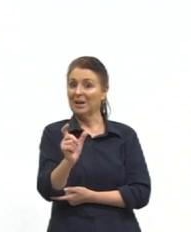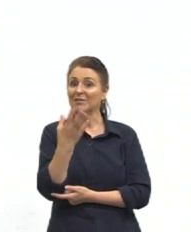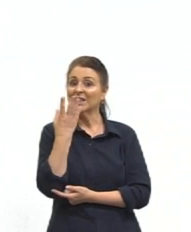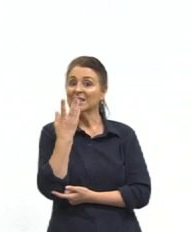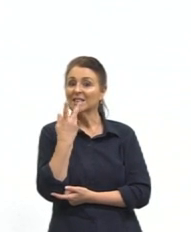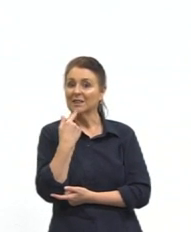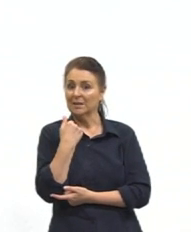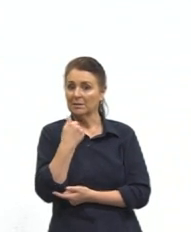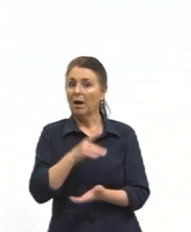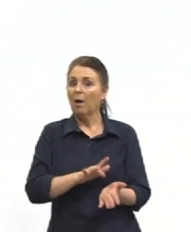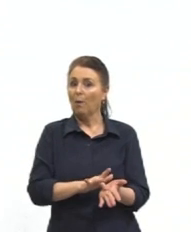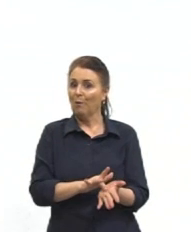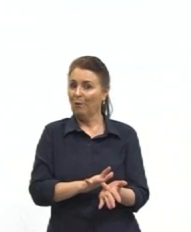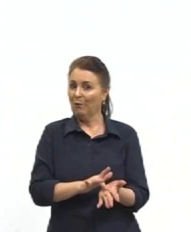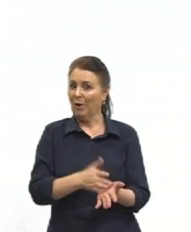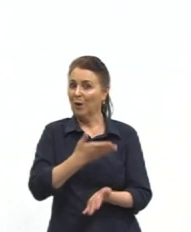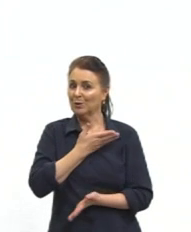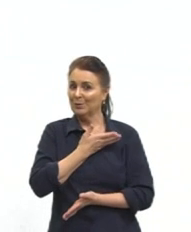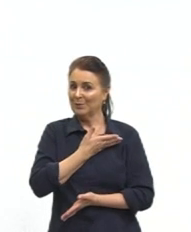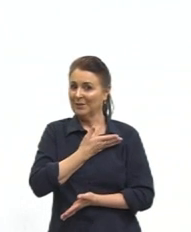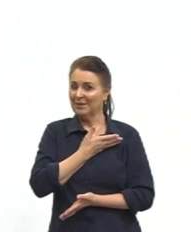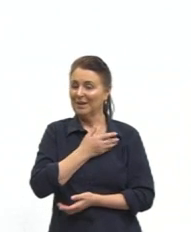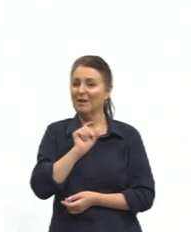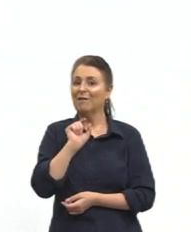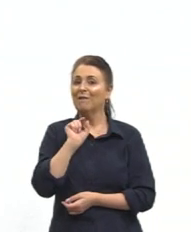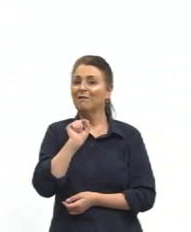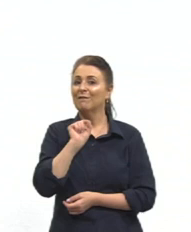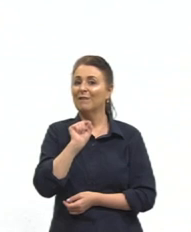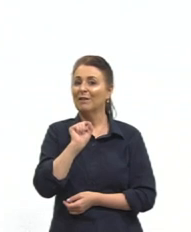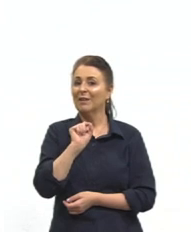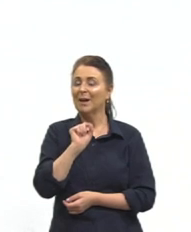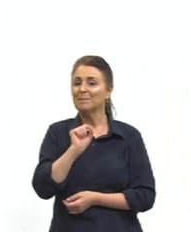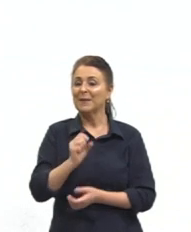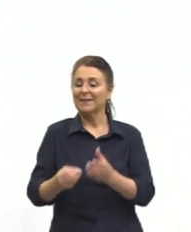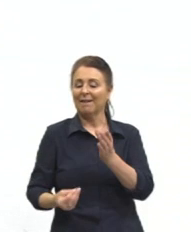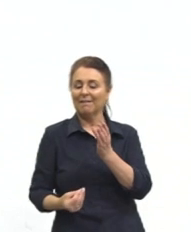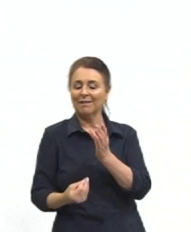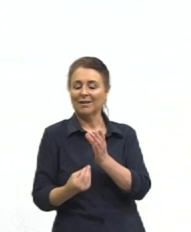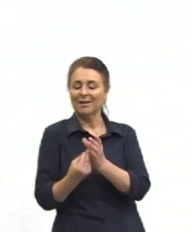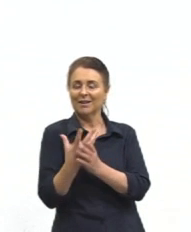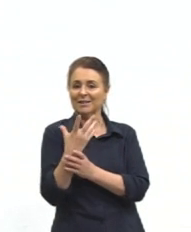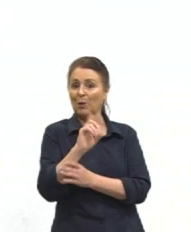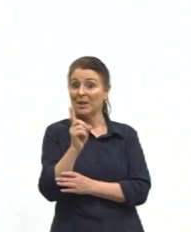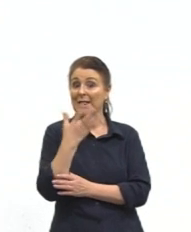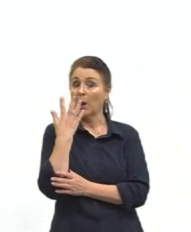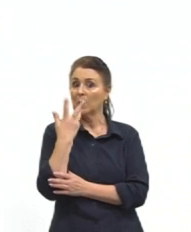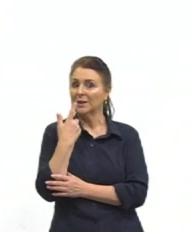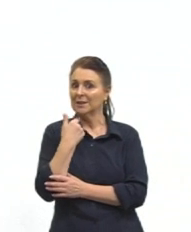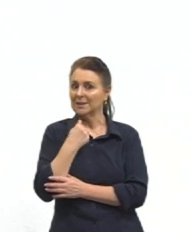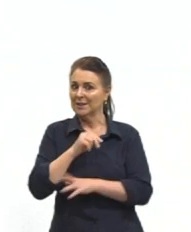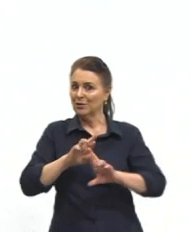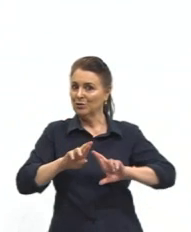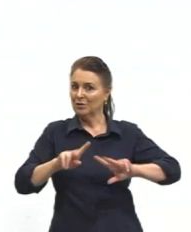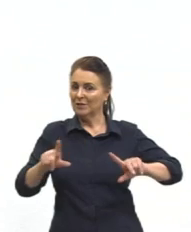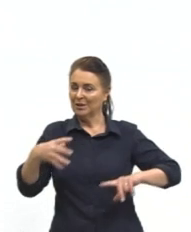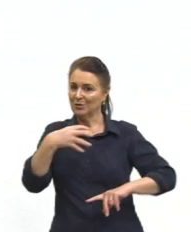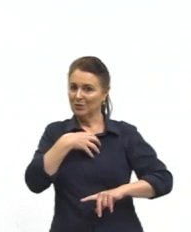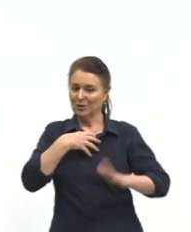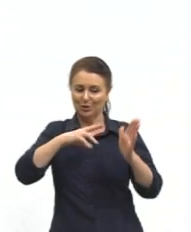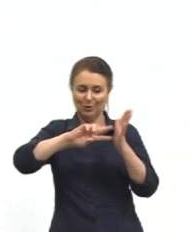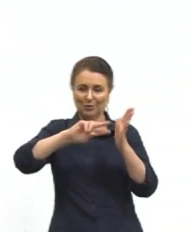significa nossas crianças, mas significa criação. Então, acredito que, no todo, gente pode dizer que